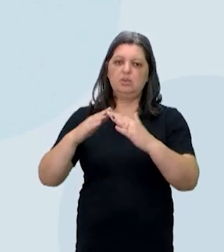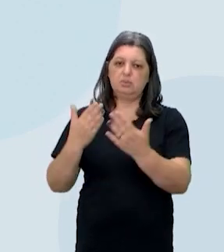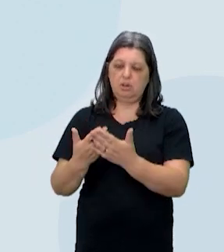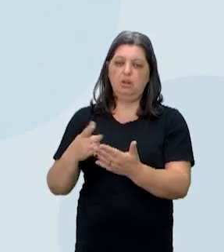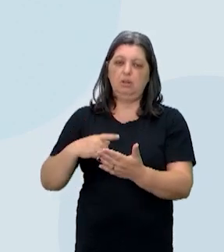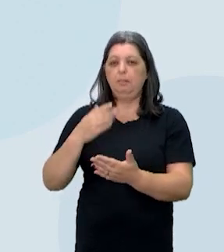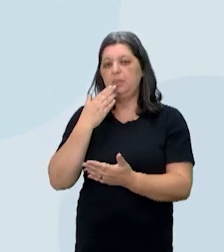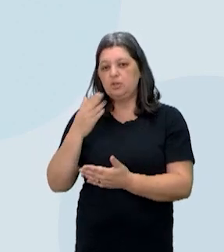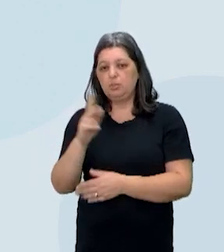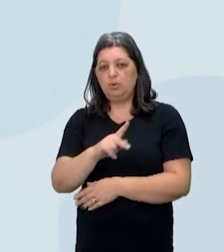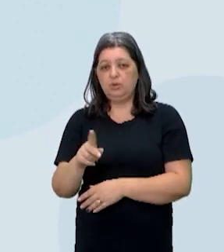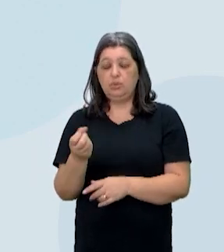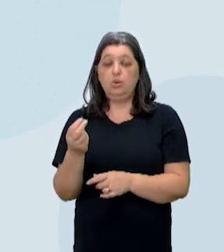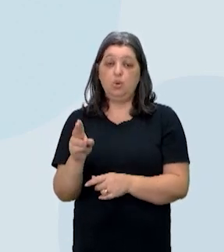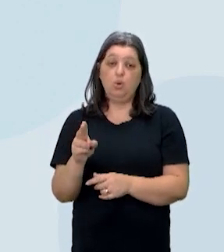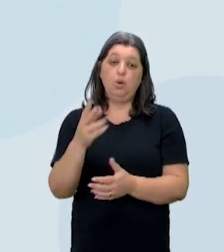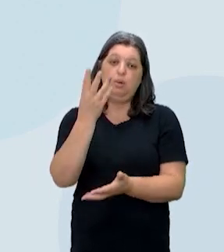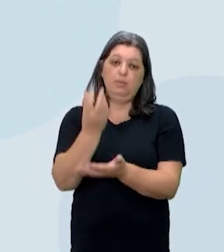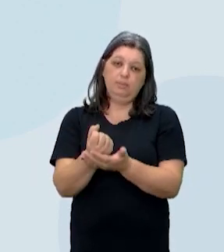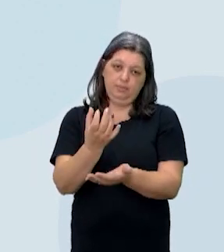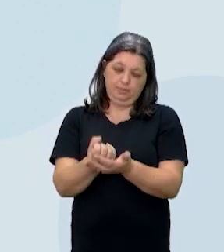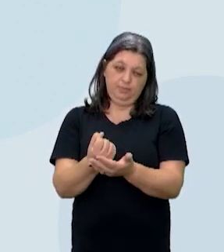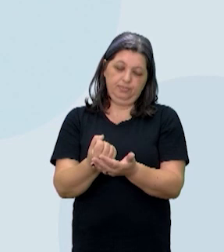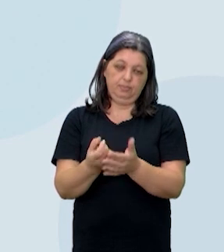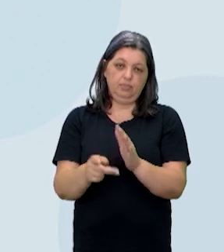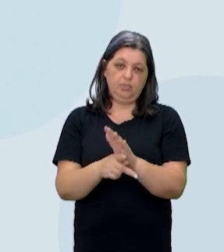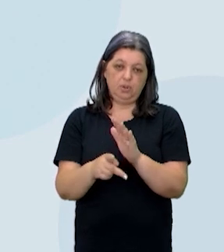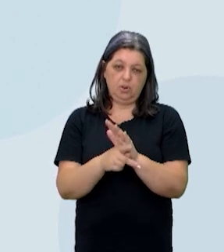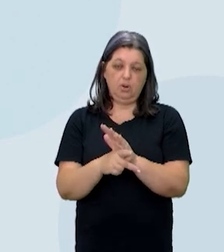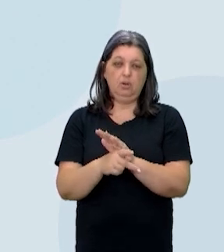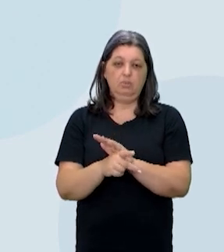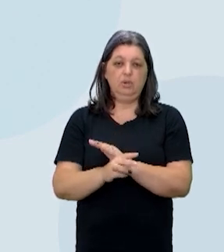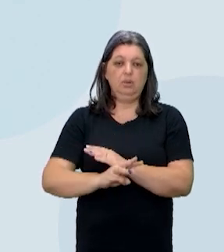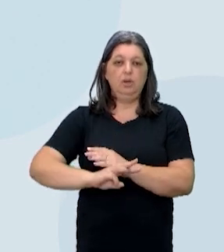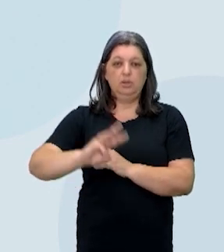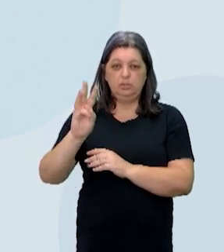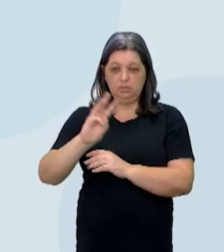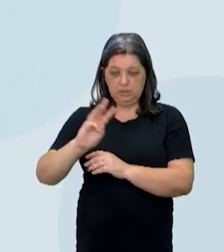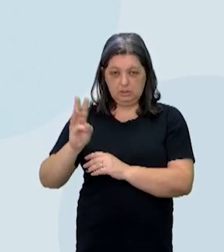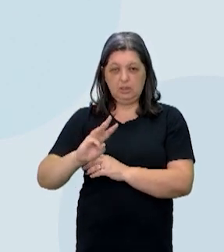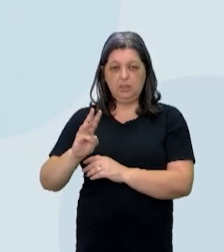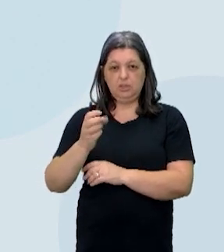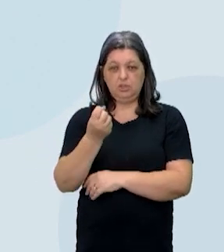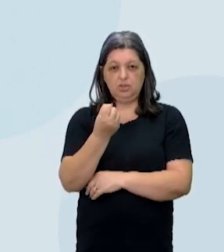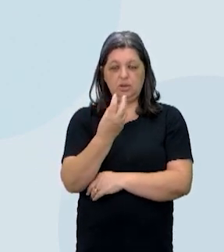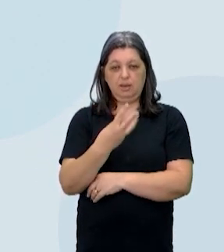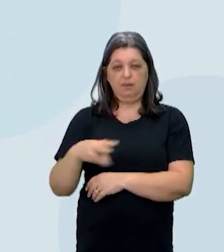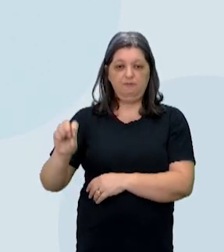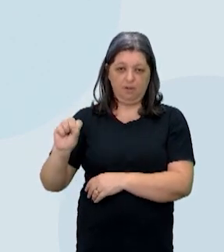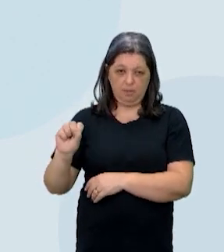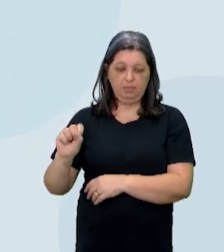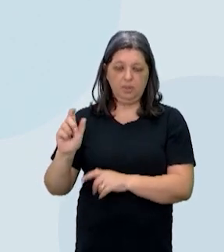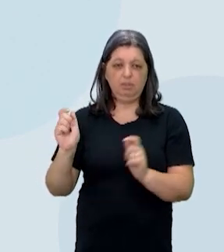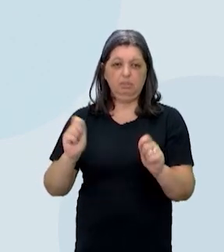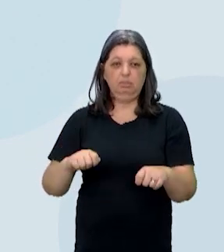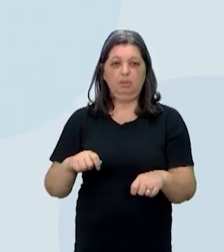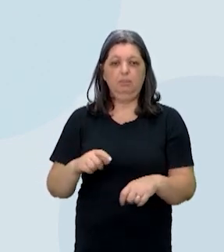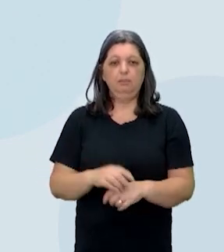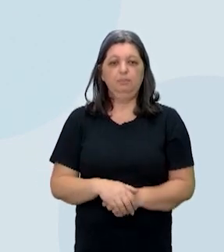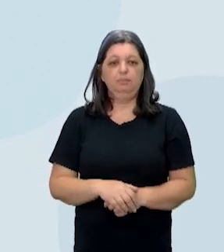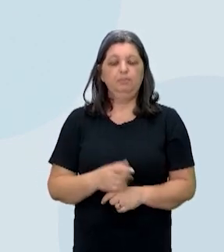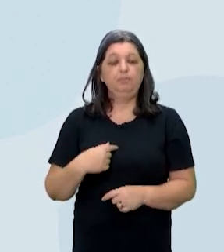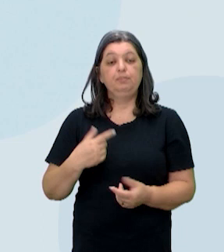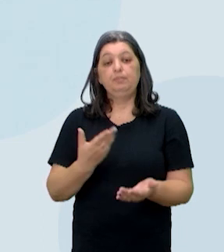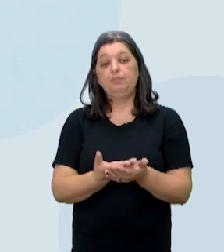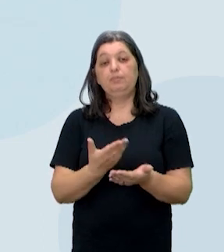pedir para o seu professor ou até mesmo baixar aí no site da EFAP que vocês têm material digital, tá bom? Então, vamos à aula de hoje.